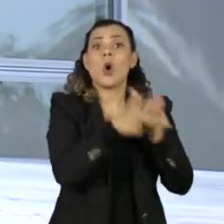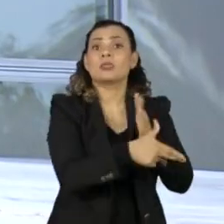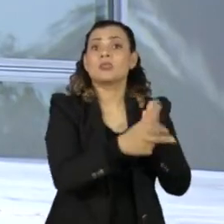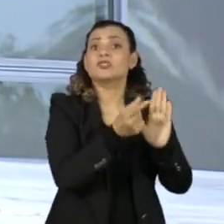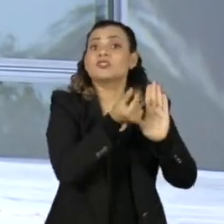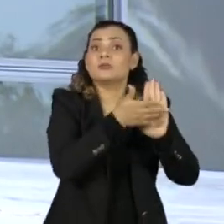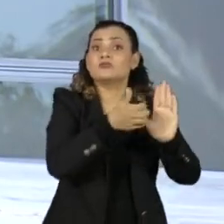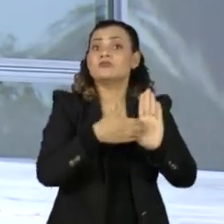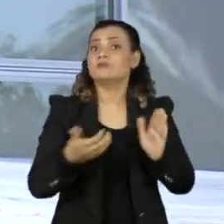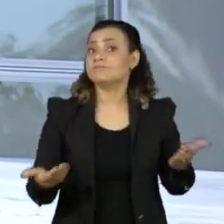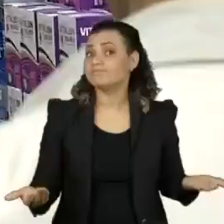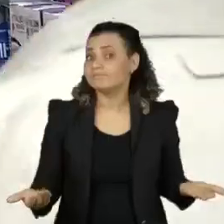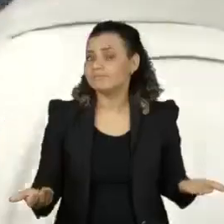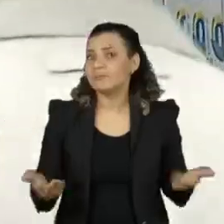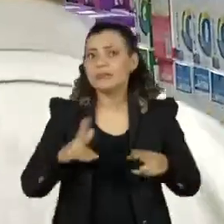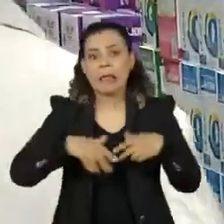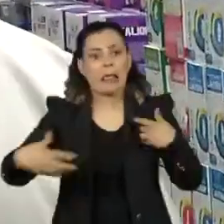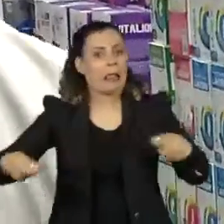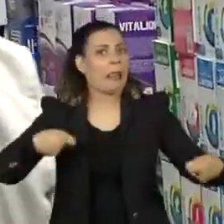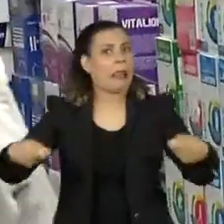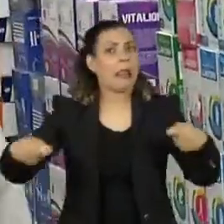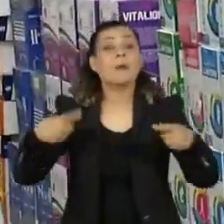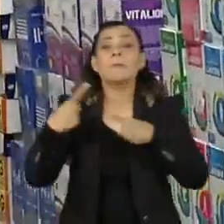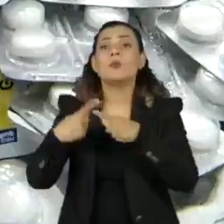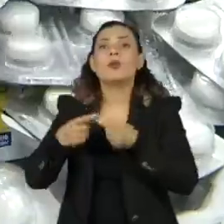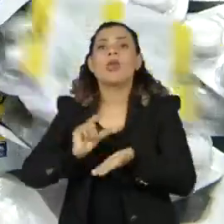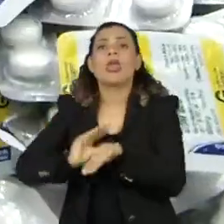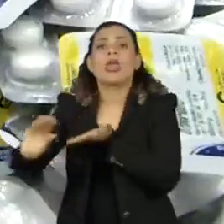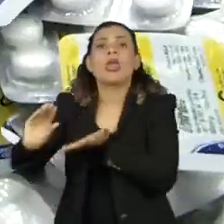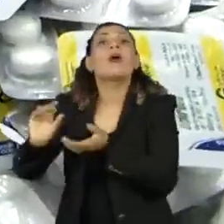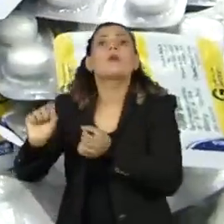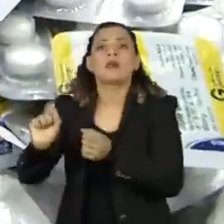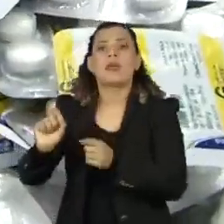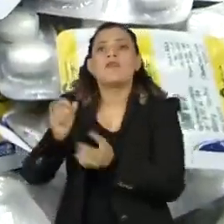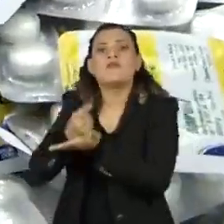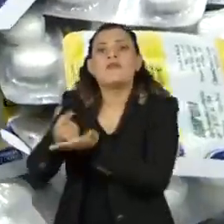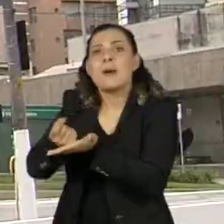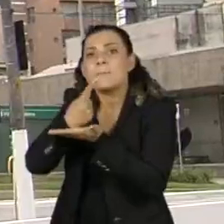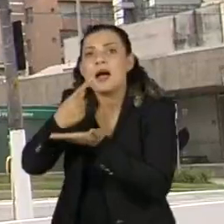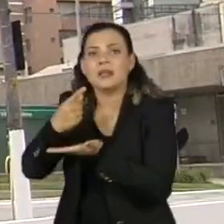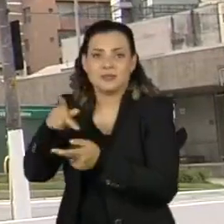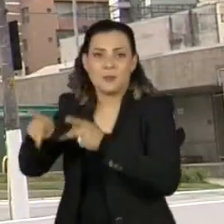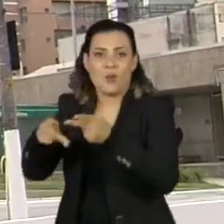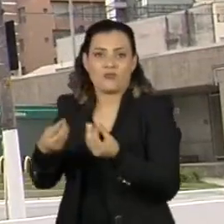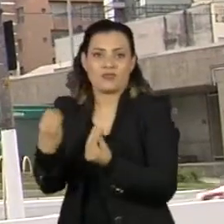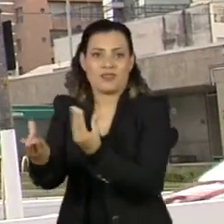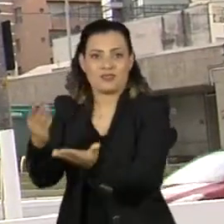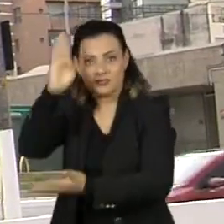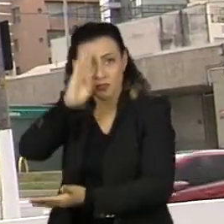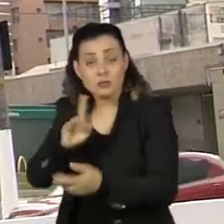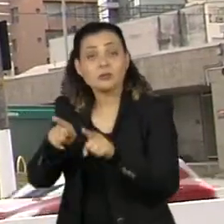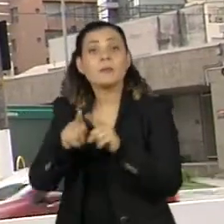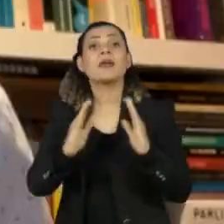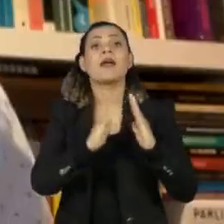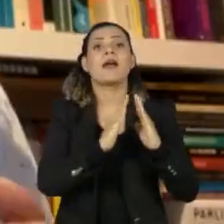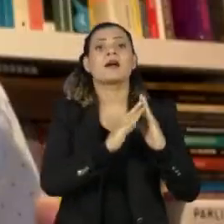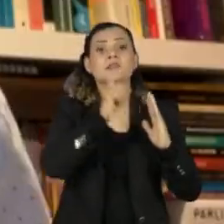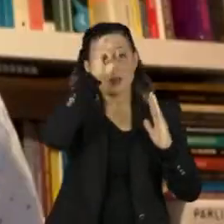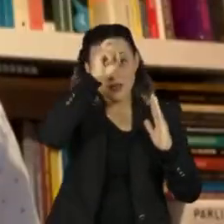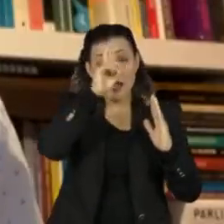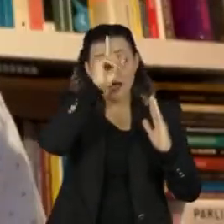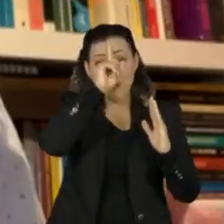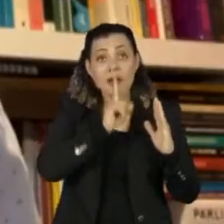sentindo desgaste político, depois que cortou recursos do programa Farmácia Popular e do programa Casa Verde Amarela.